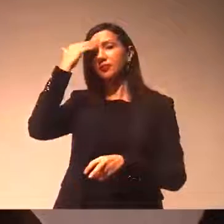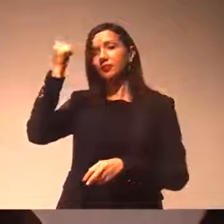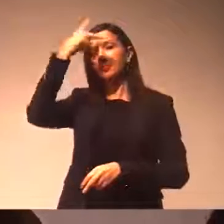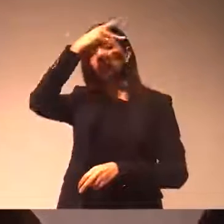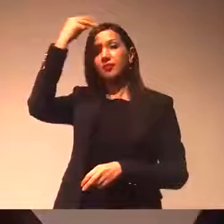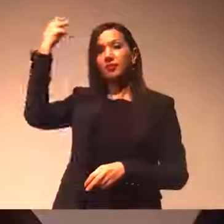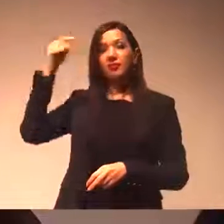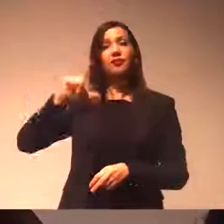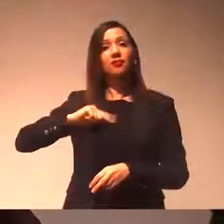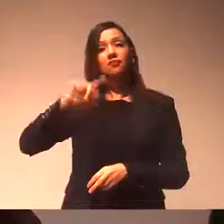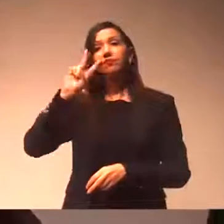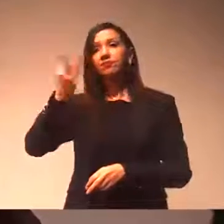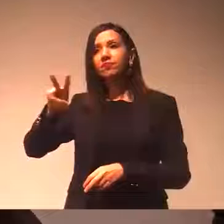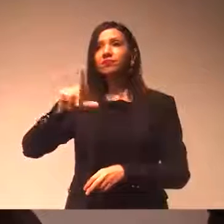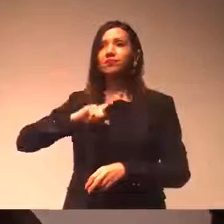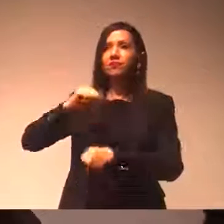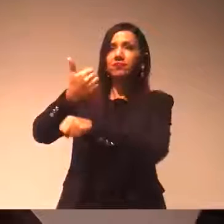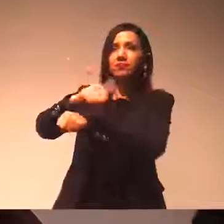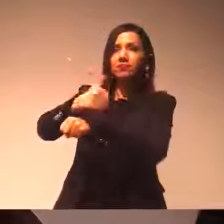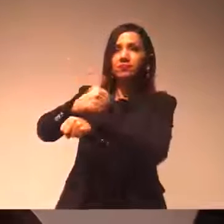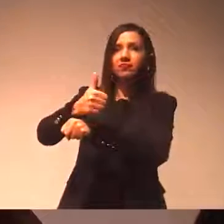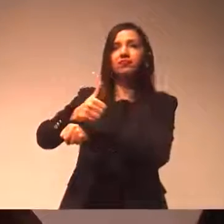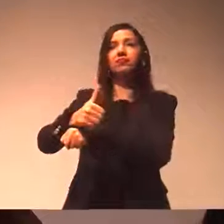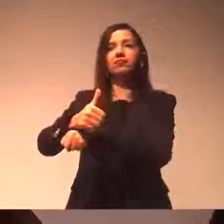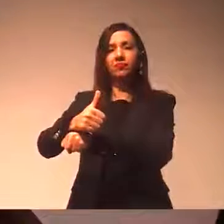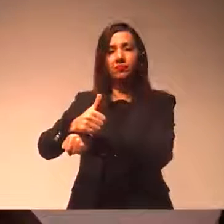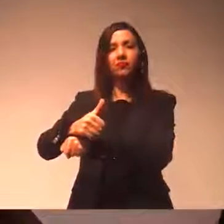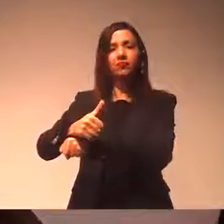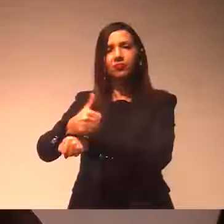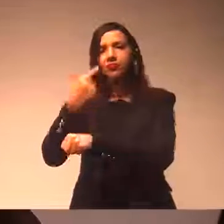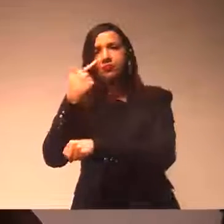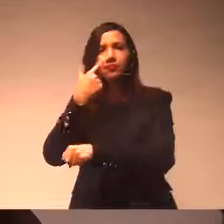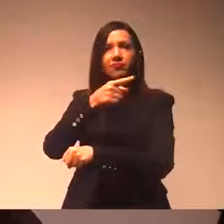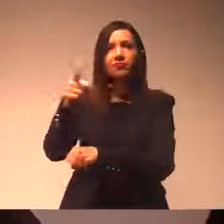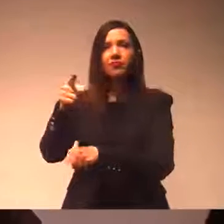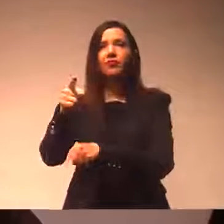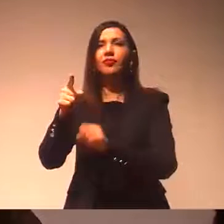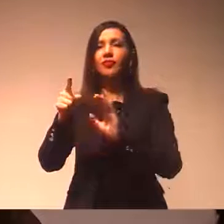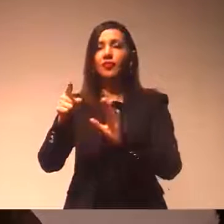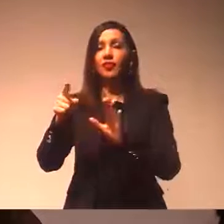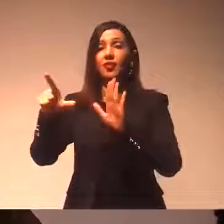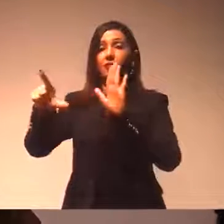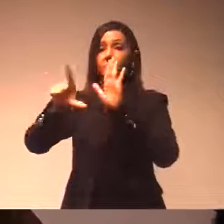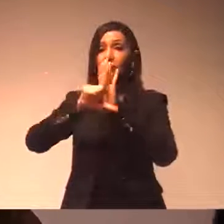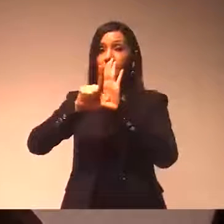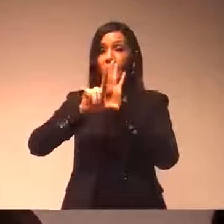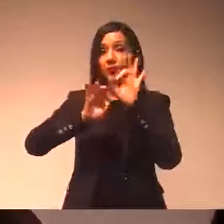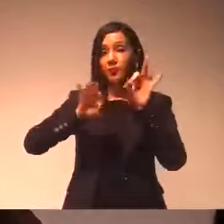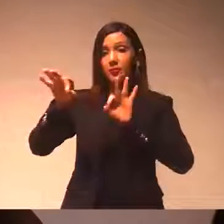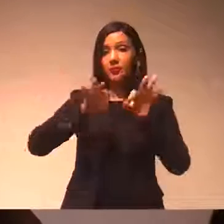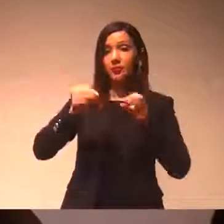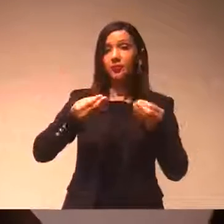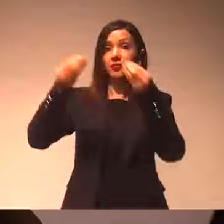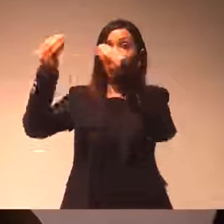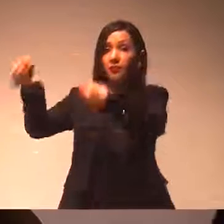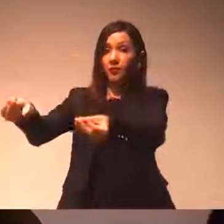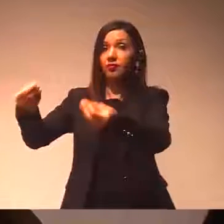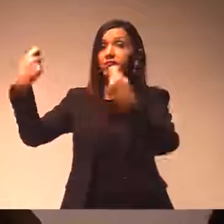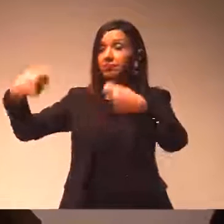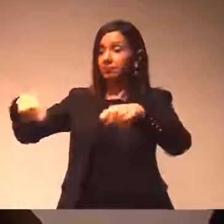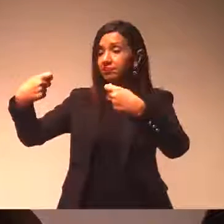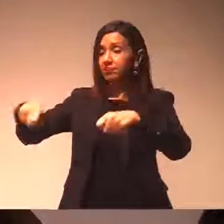viu, avaliou, entendeu que realmente, tanto aquele projeto enviado, acho que era algo até desnecessário, como